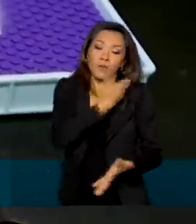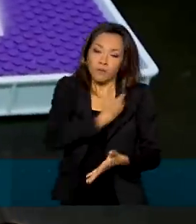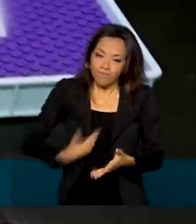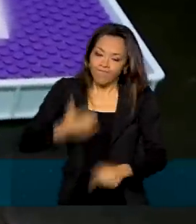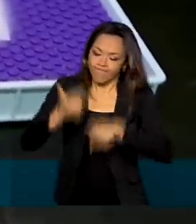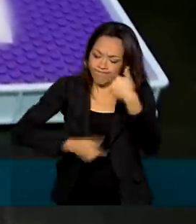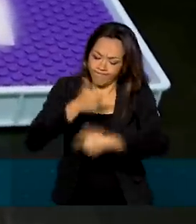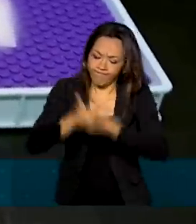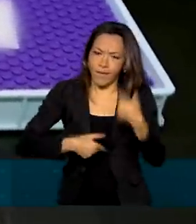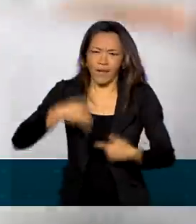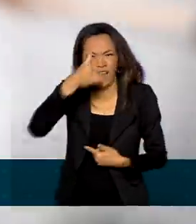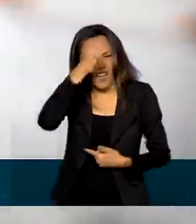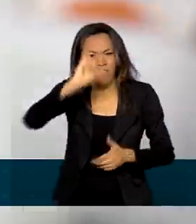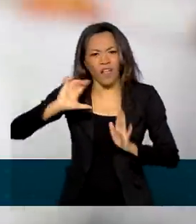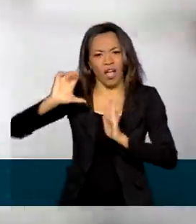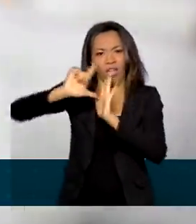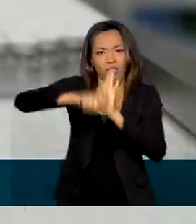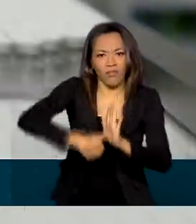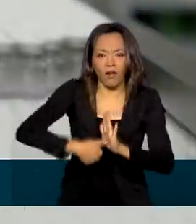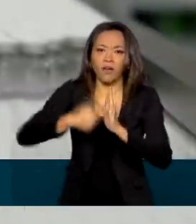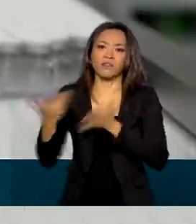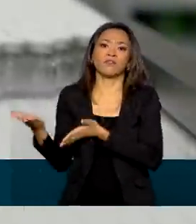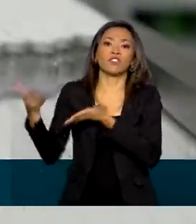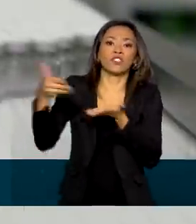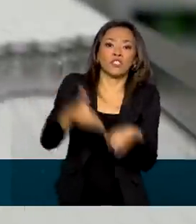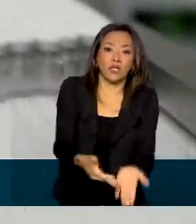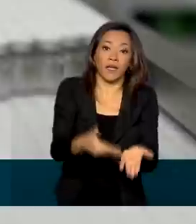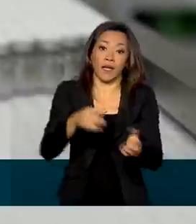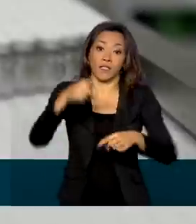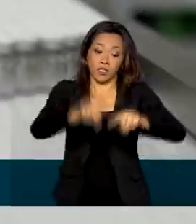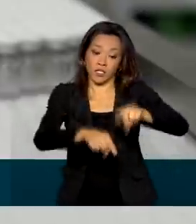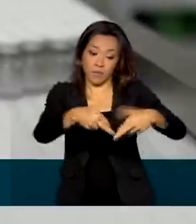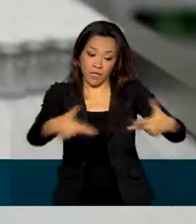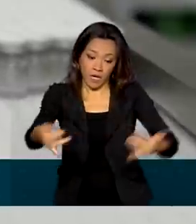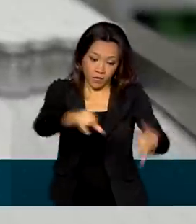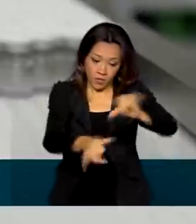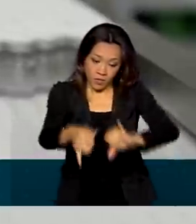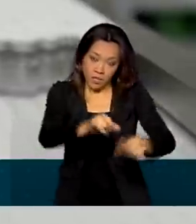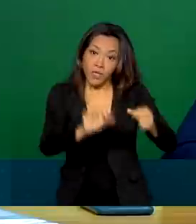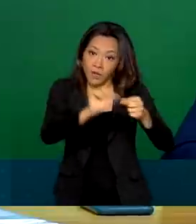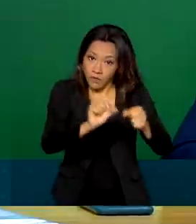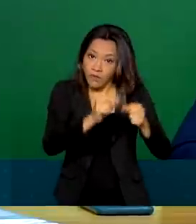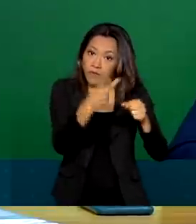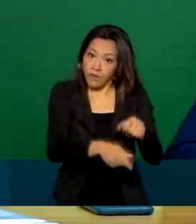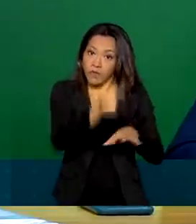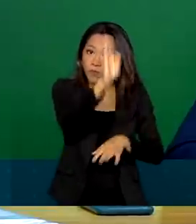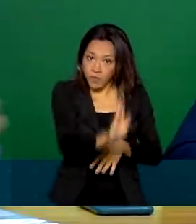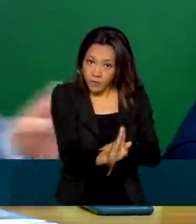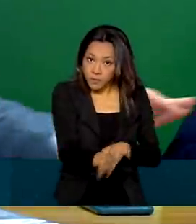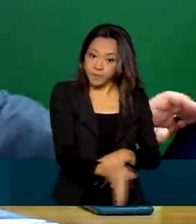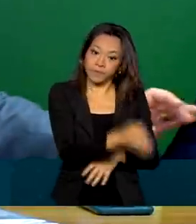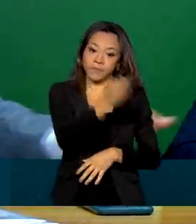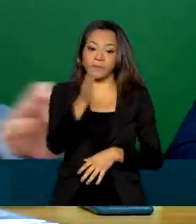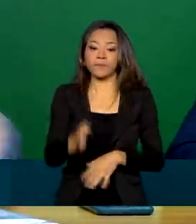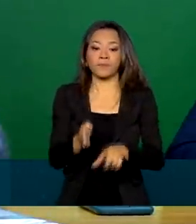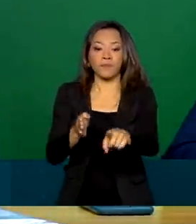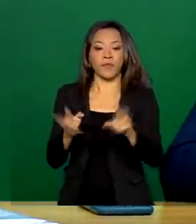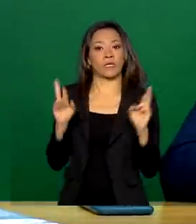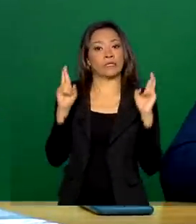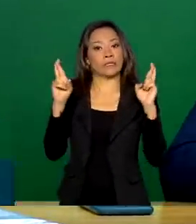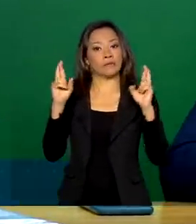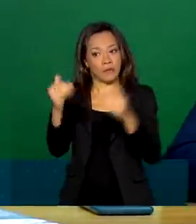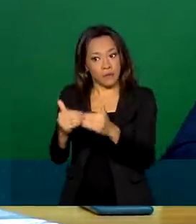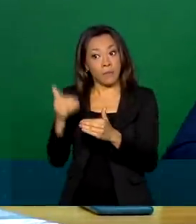atrasos nas importações de insumos usados nas vacinas fabricadas aqui no país. Nós esperamos que a semana que vem